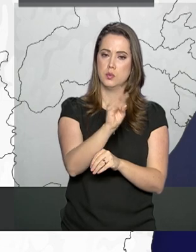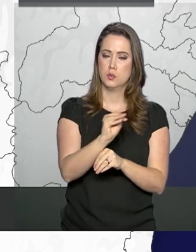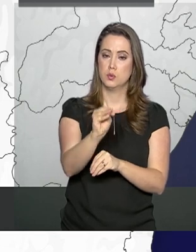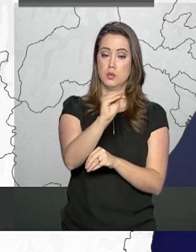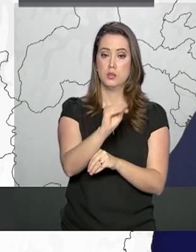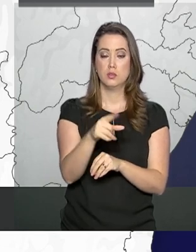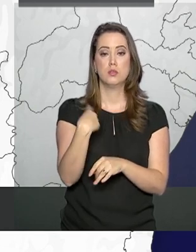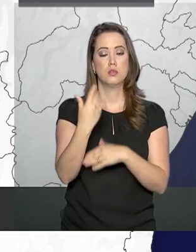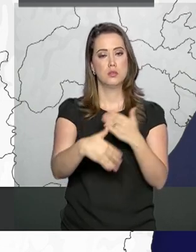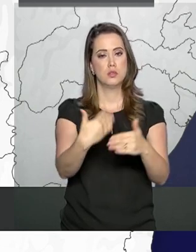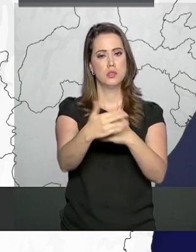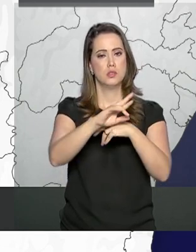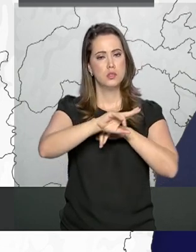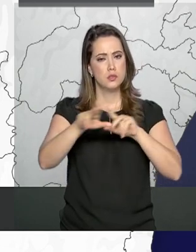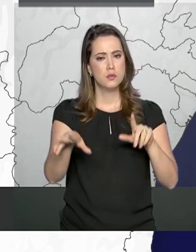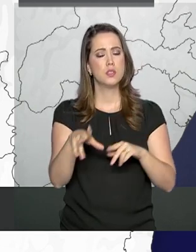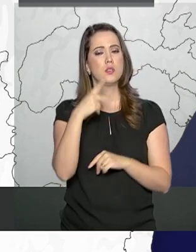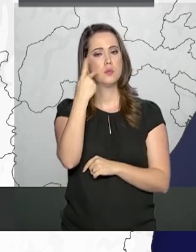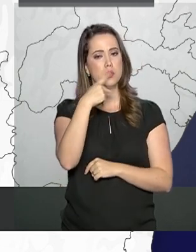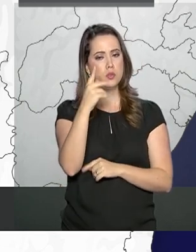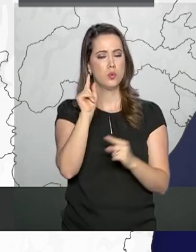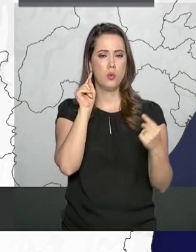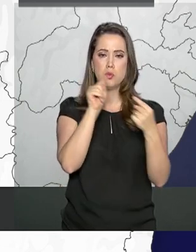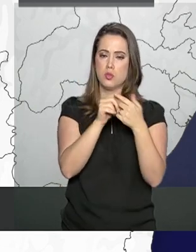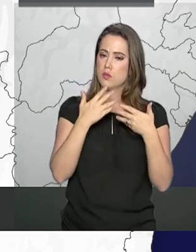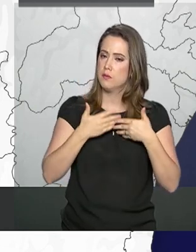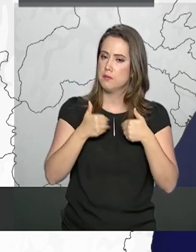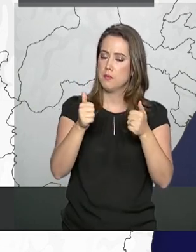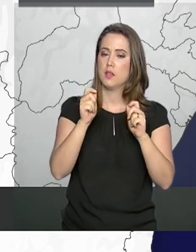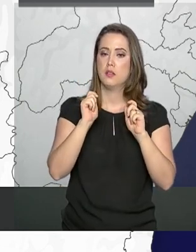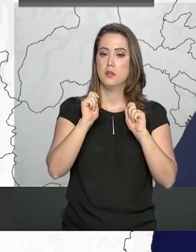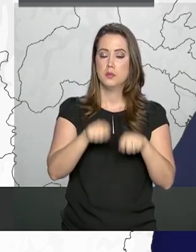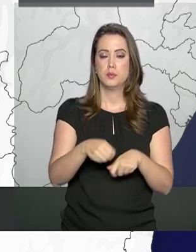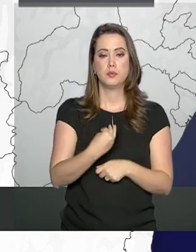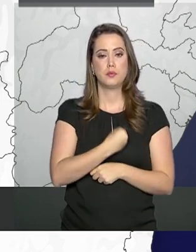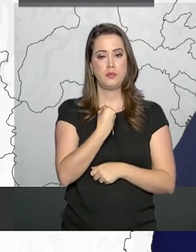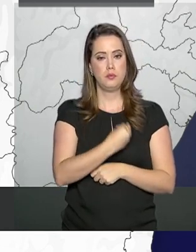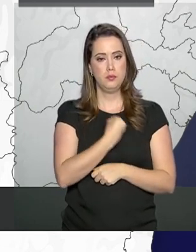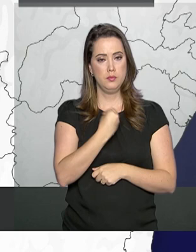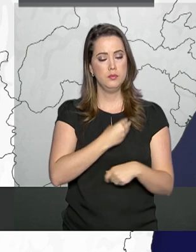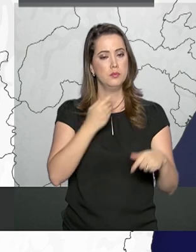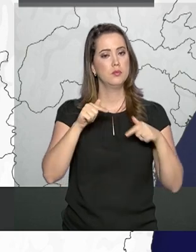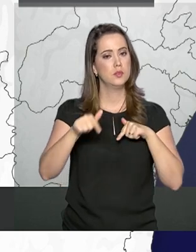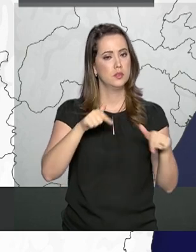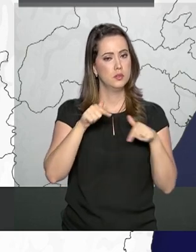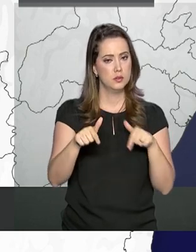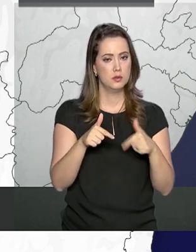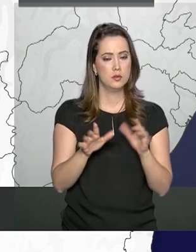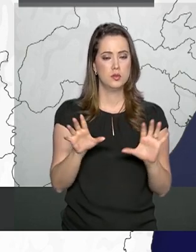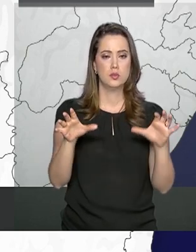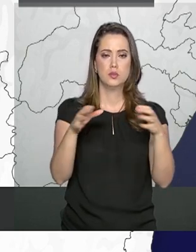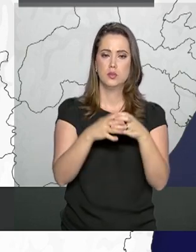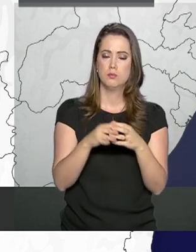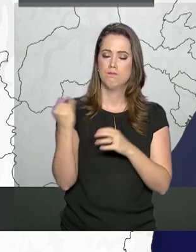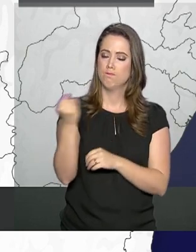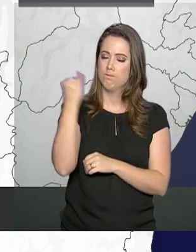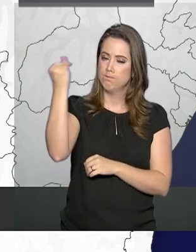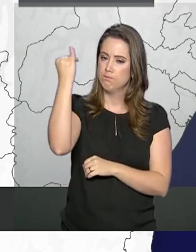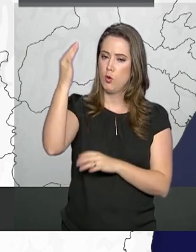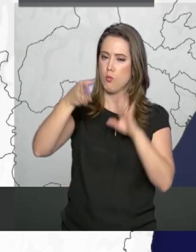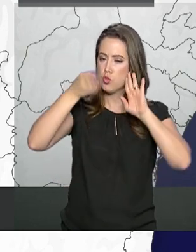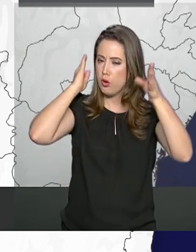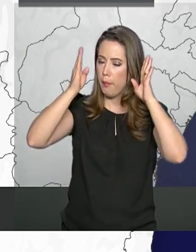desenvolver uma série de políticas que têm por objetivo melhorar a condição de vida, a condição de trabalho dessa categoria importante.